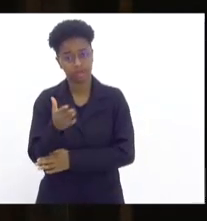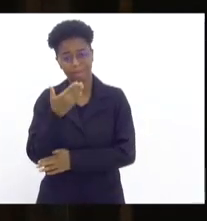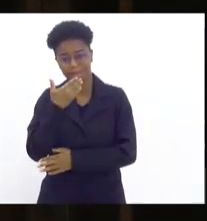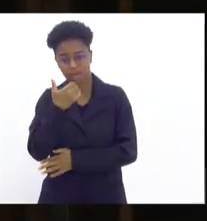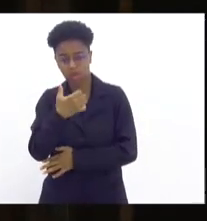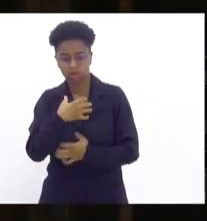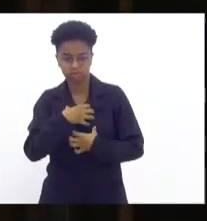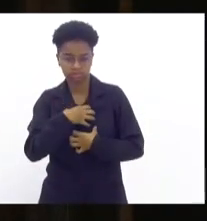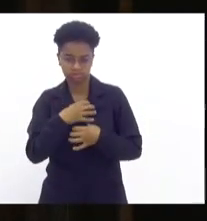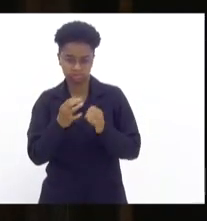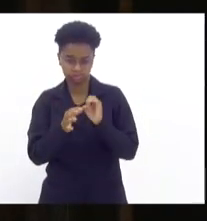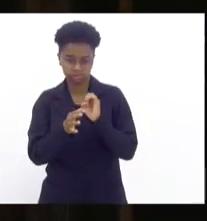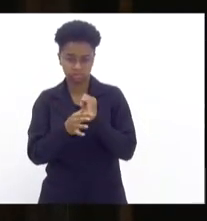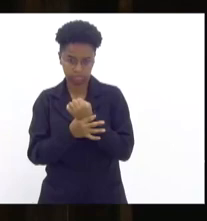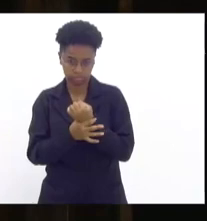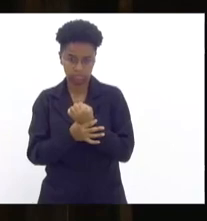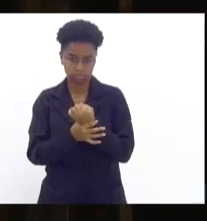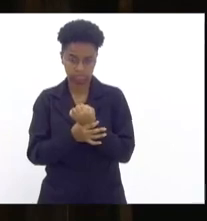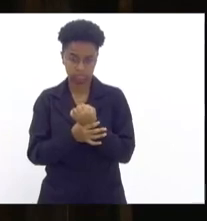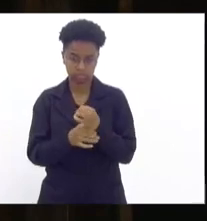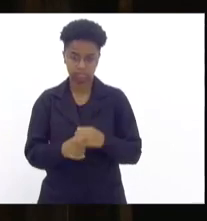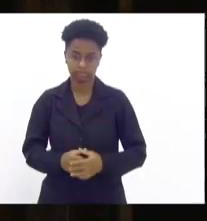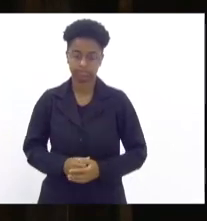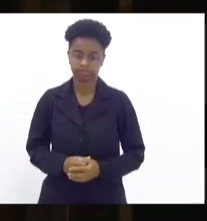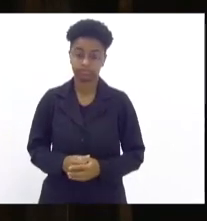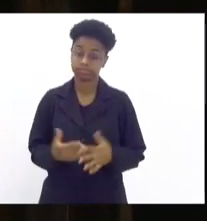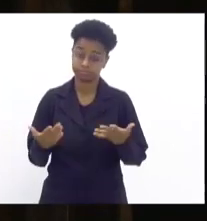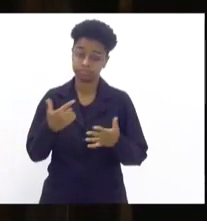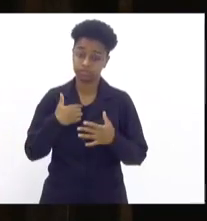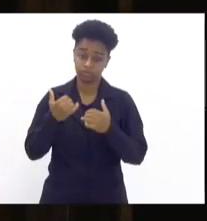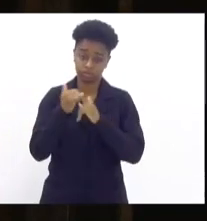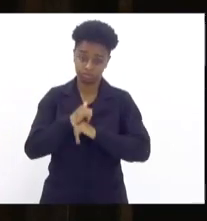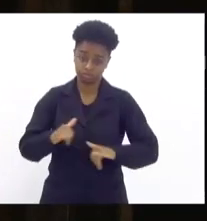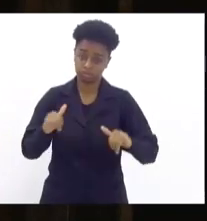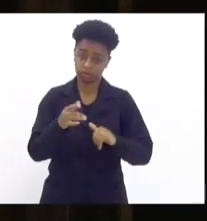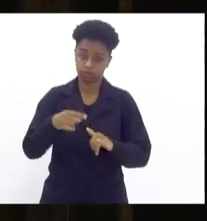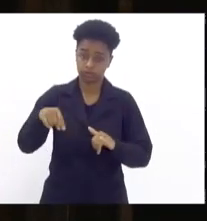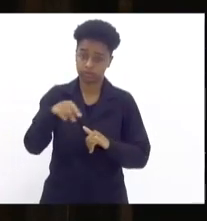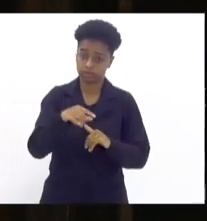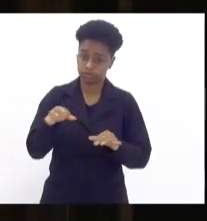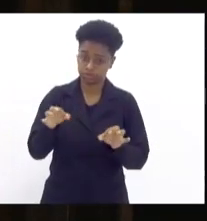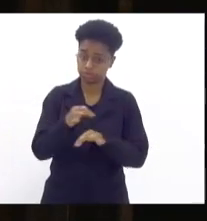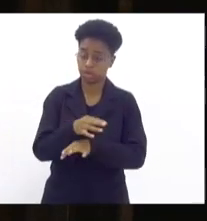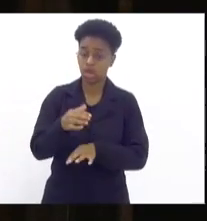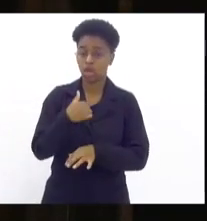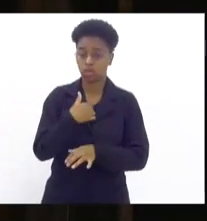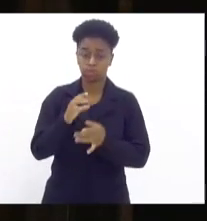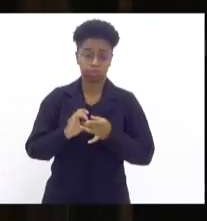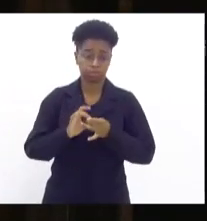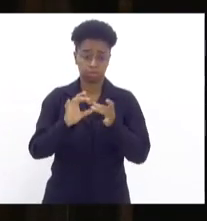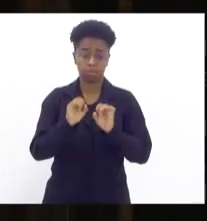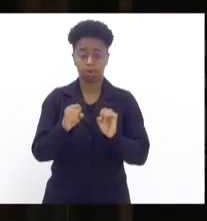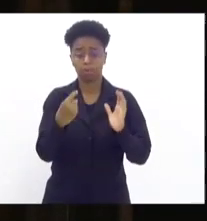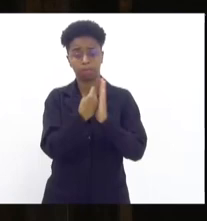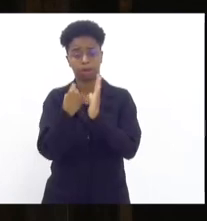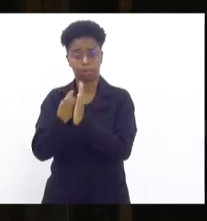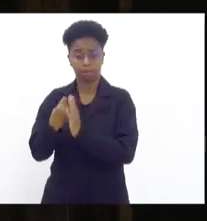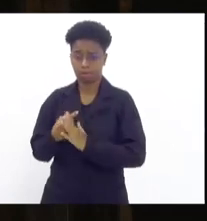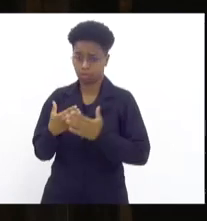sensação de segurança. E é isso que eu queria passar para os senhores. Estou à disposição para qualquer tipo de pergunta.